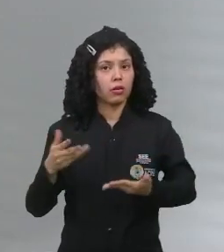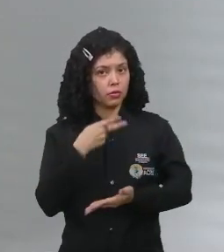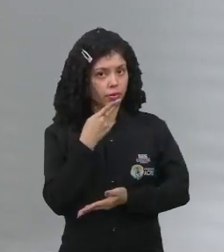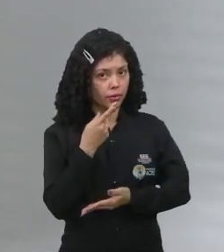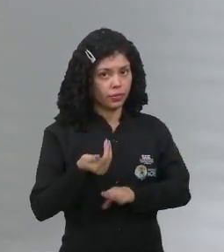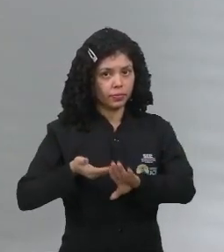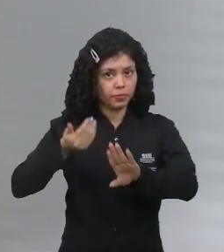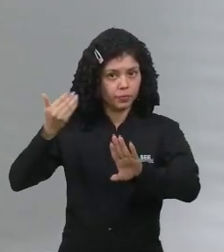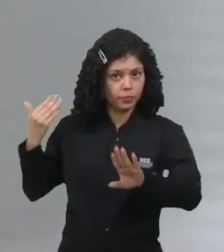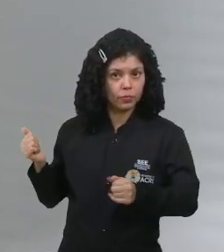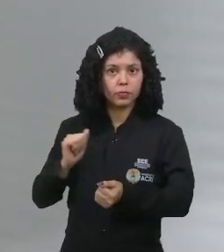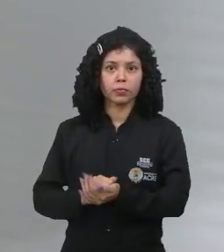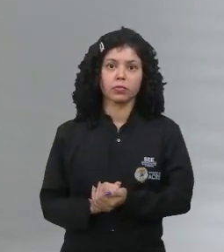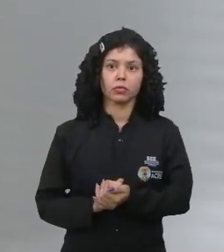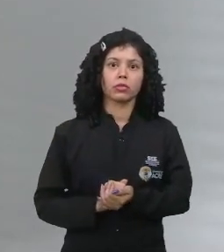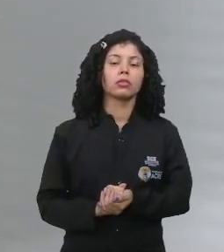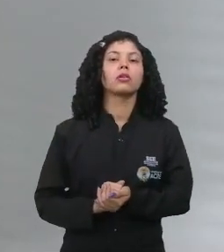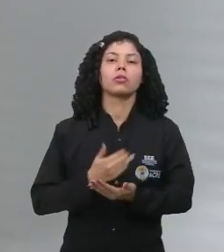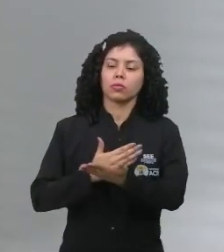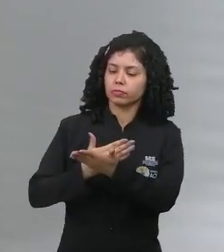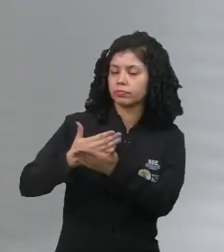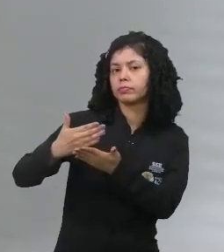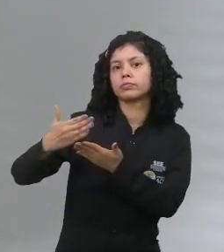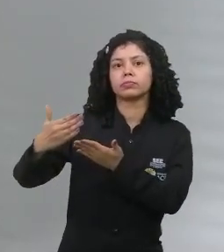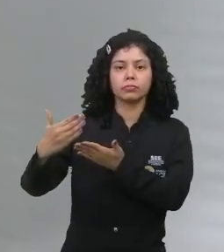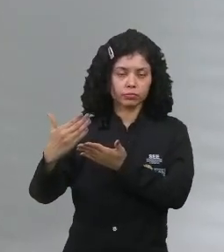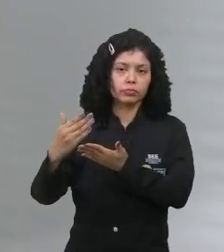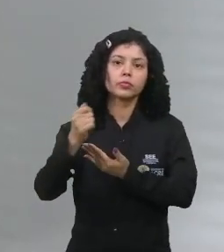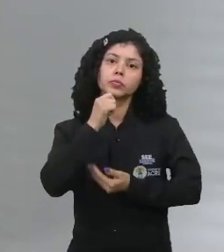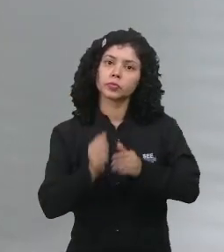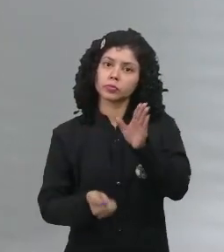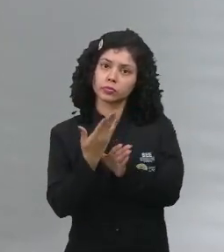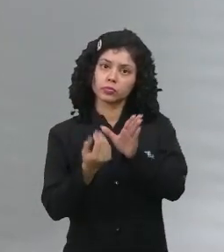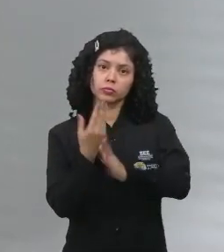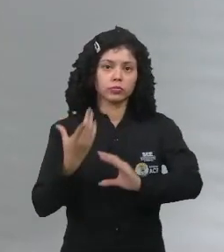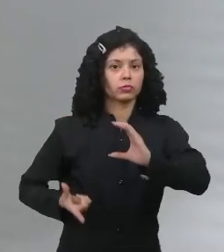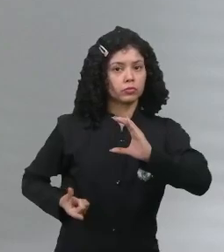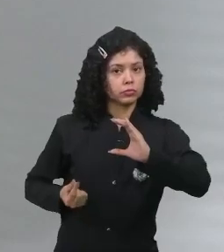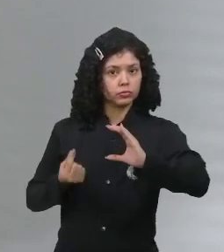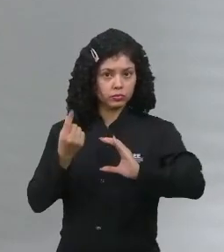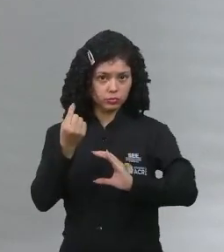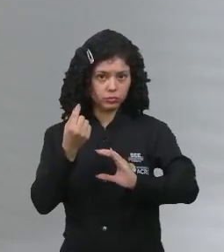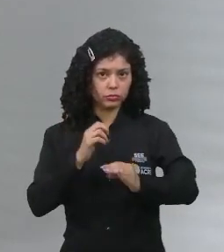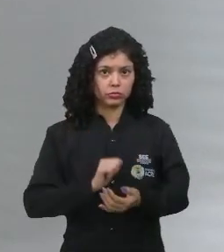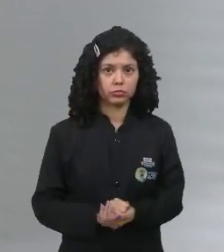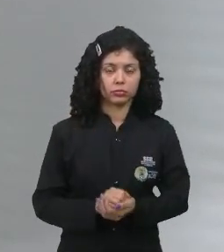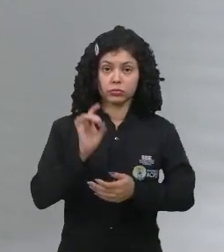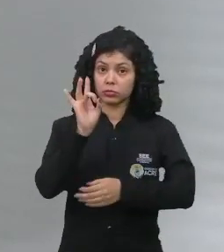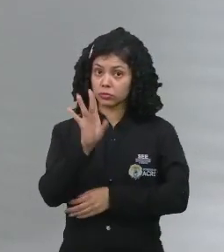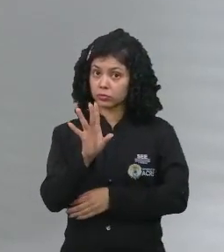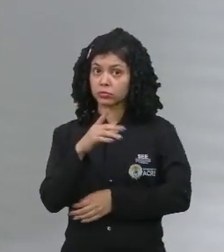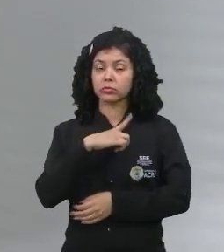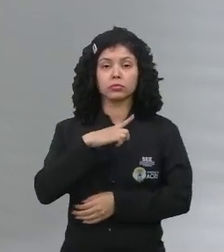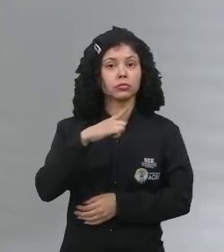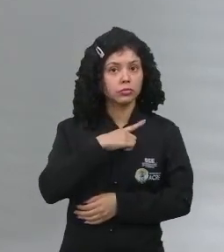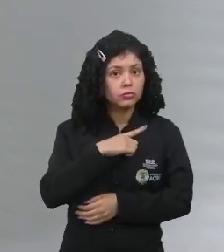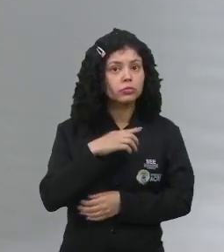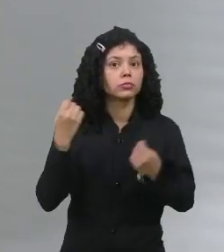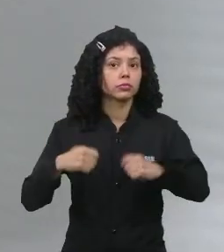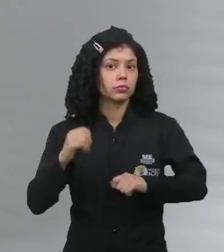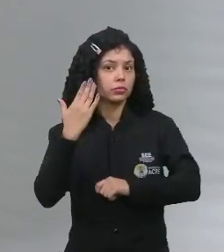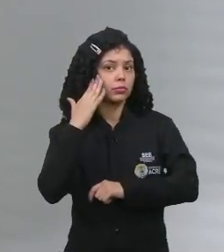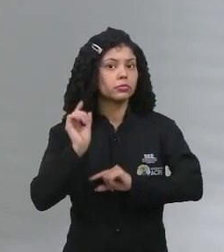há pouco, dando vez ao atual modo de produção capitalista. Só que nós precisamos entender